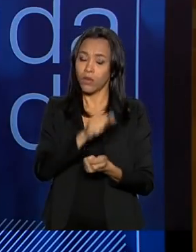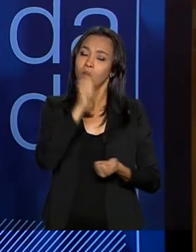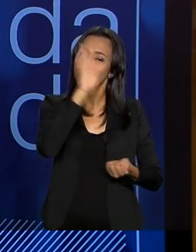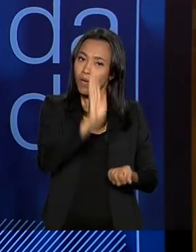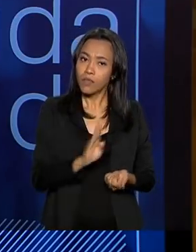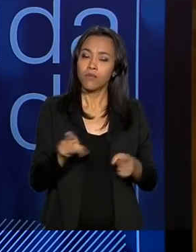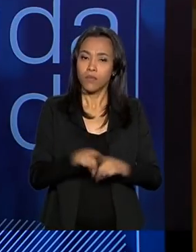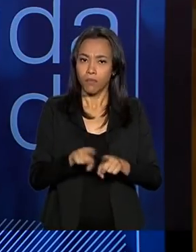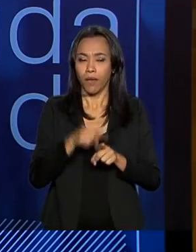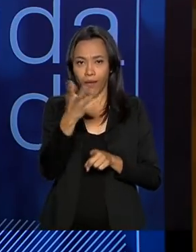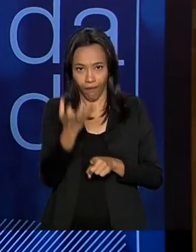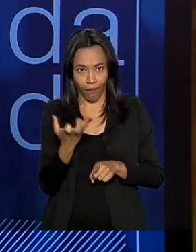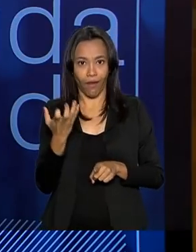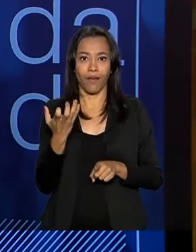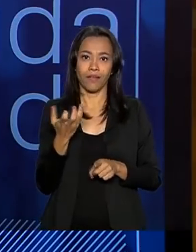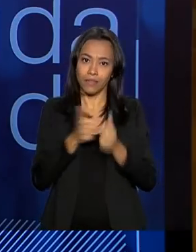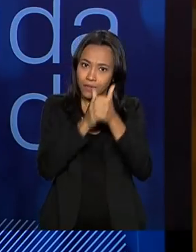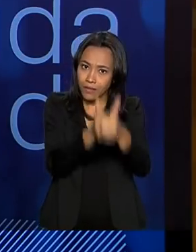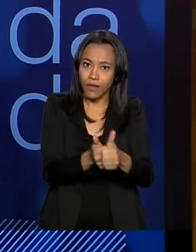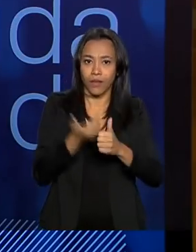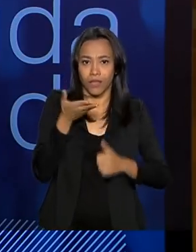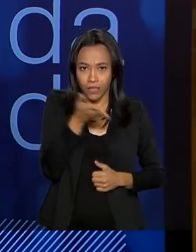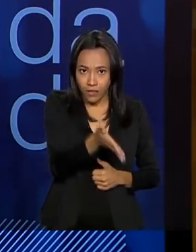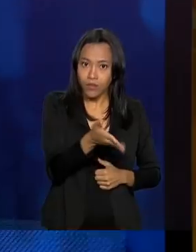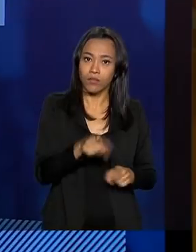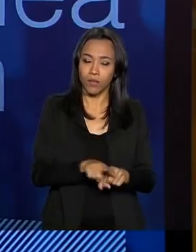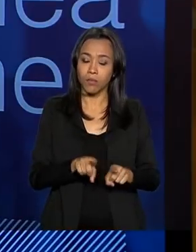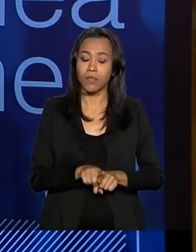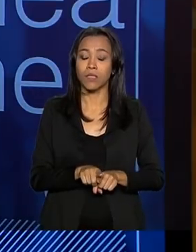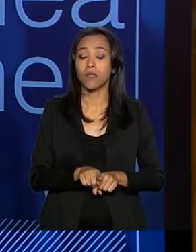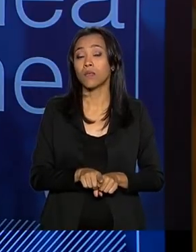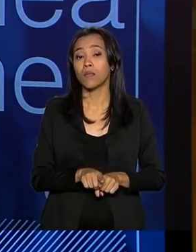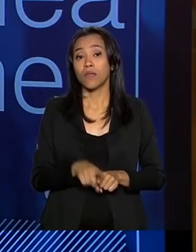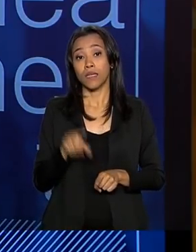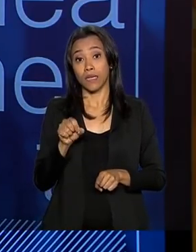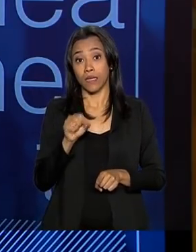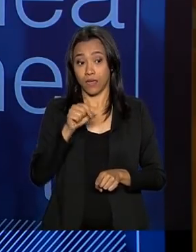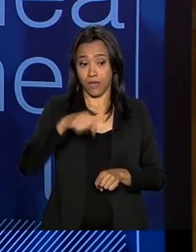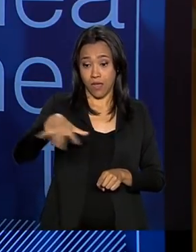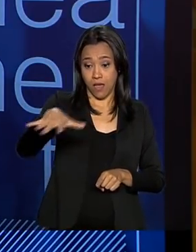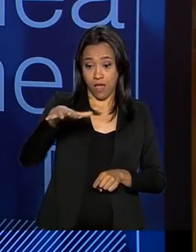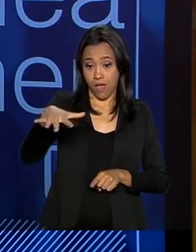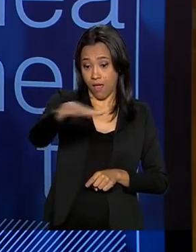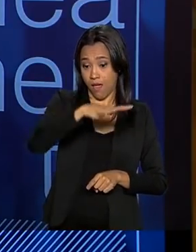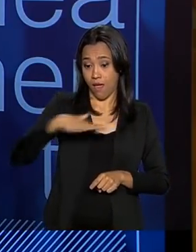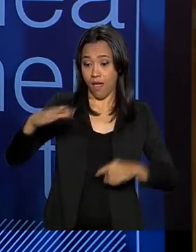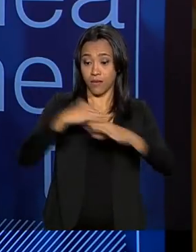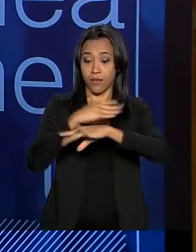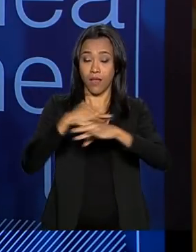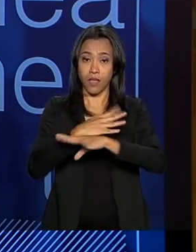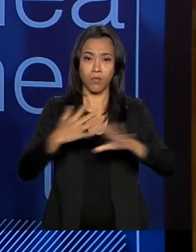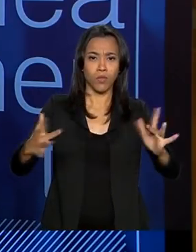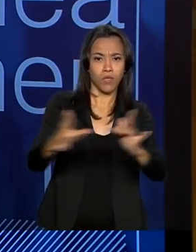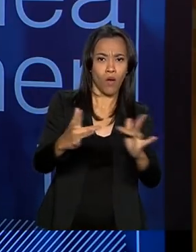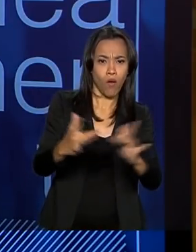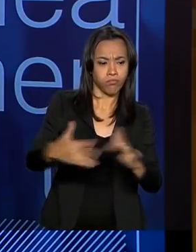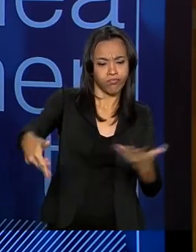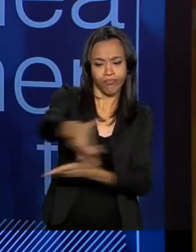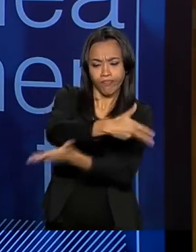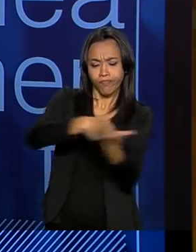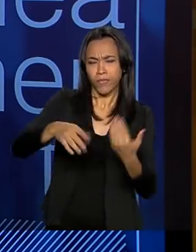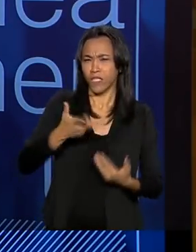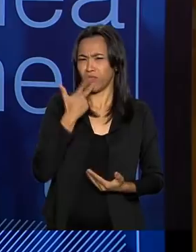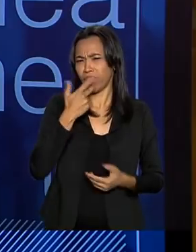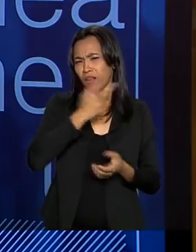também quer a vanguarda disso, quer estar na vanguarda desse movimento, permitindo que as cidades possam interagir. E a gente fala de várias